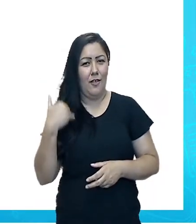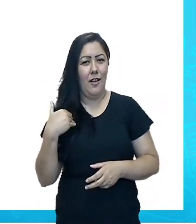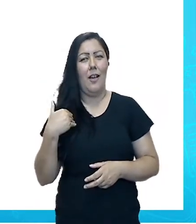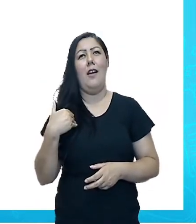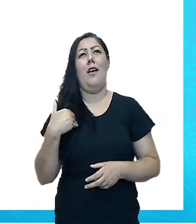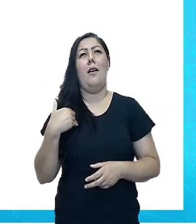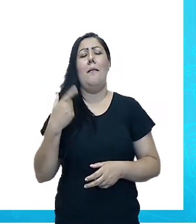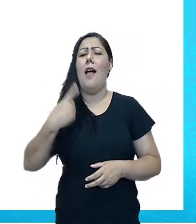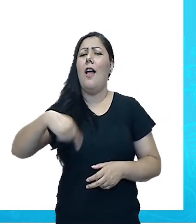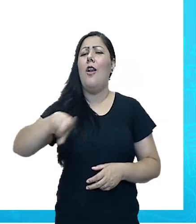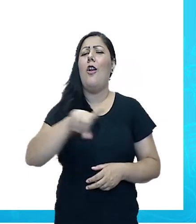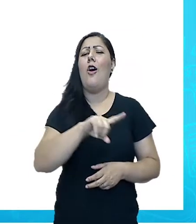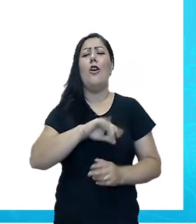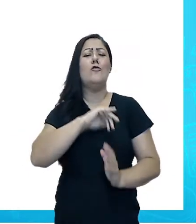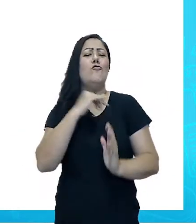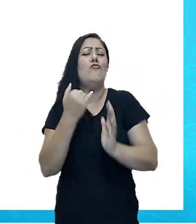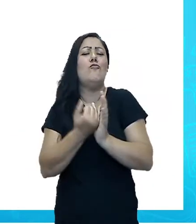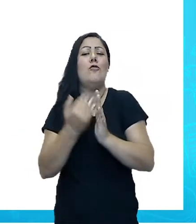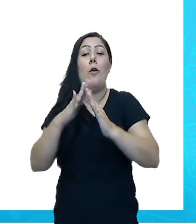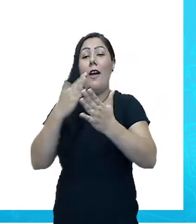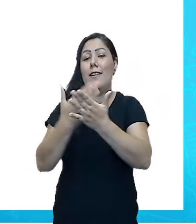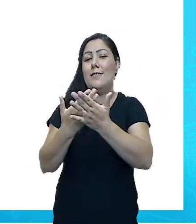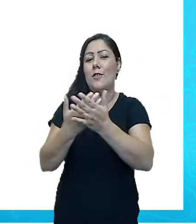a gente estava todo mundo na escola?